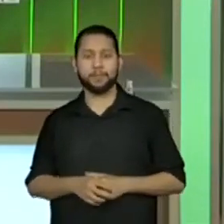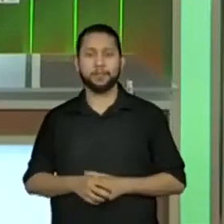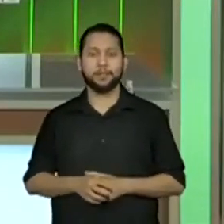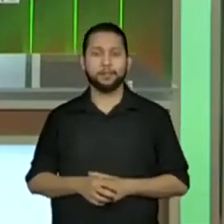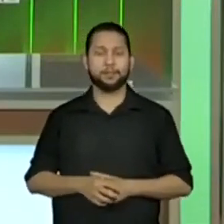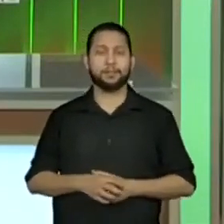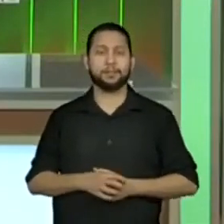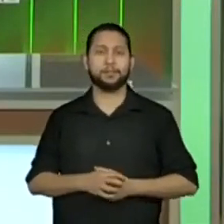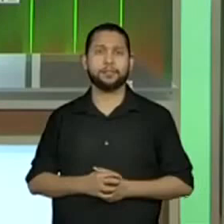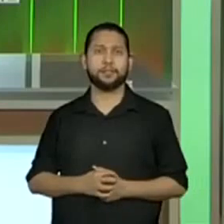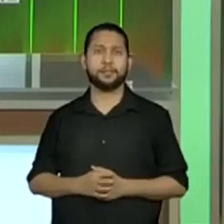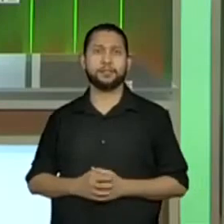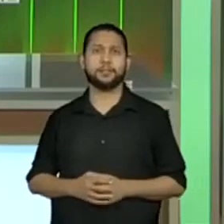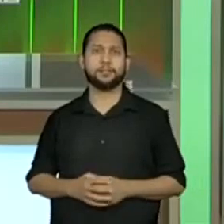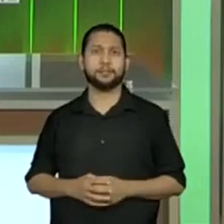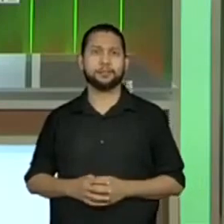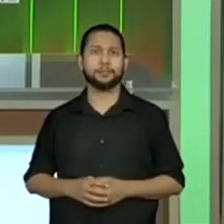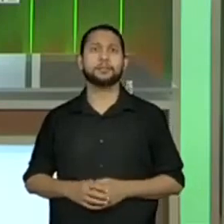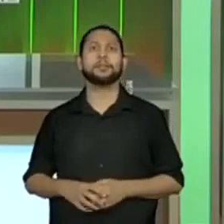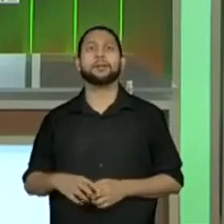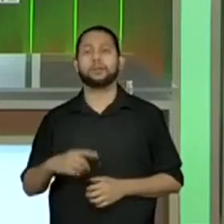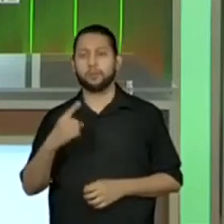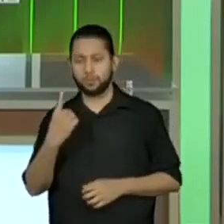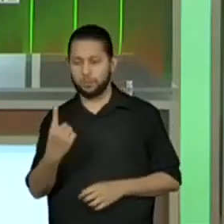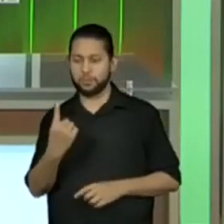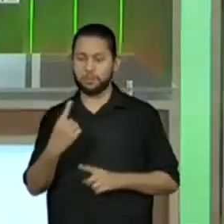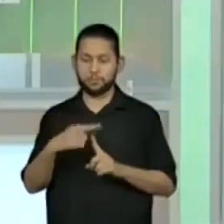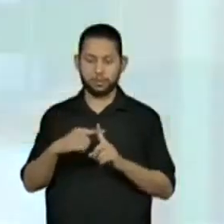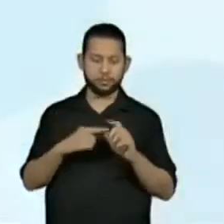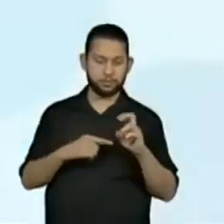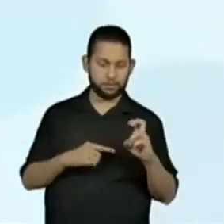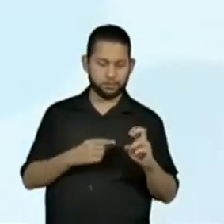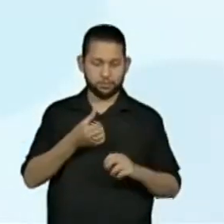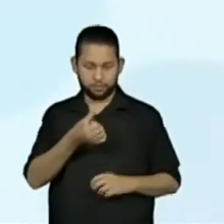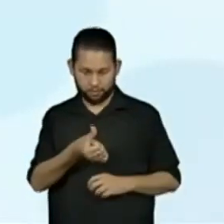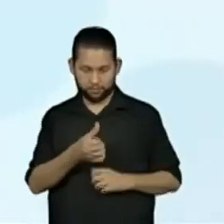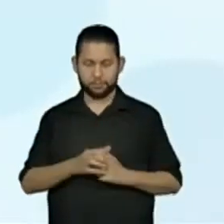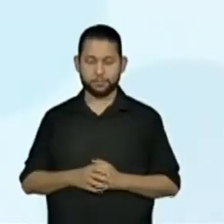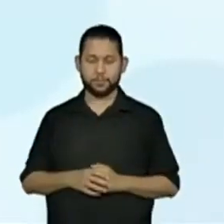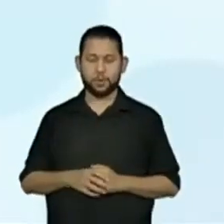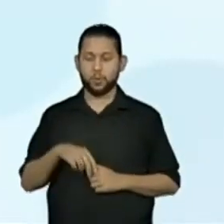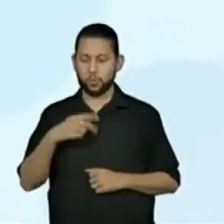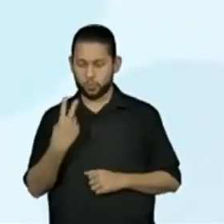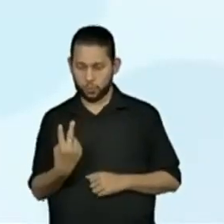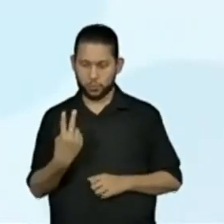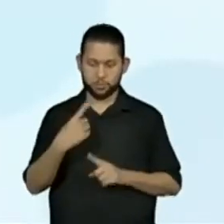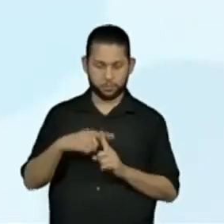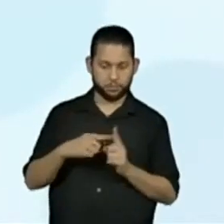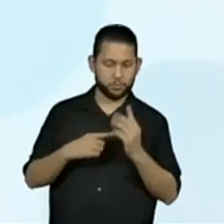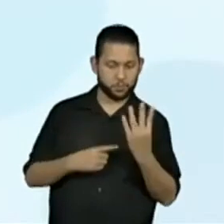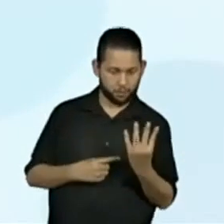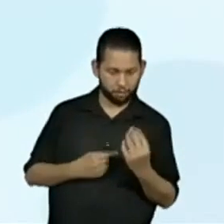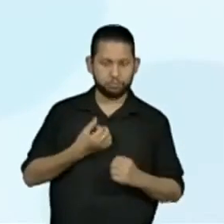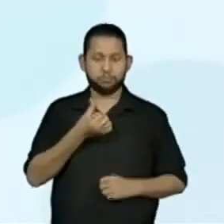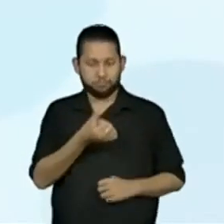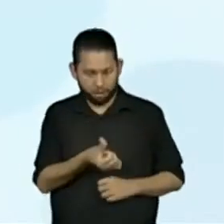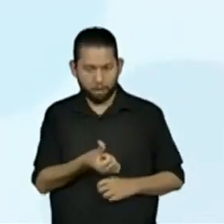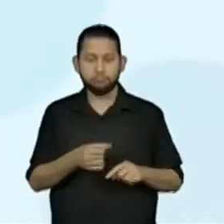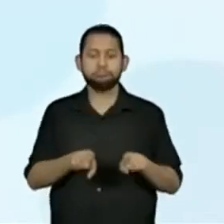2 mais... Ou melhor, 1 mais 5, 6, 2 mais 4, também 6.